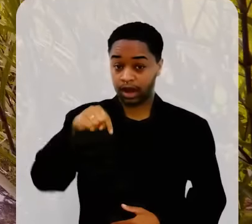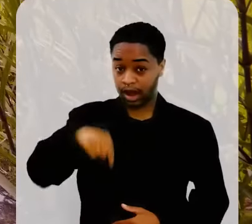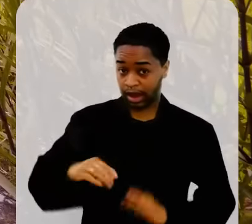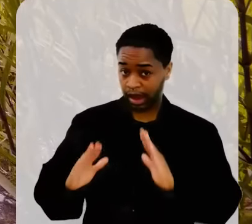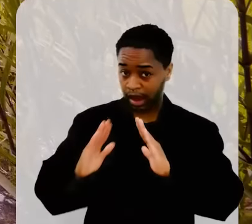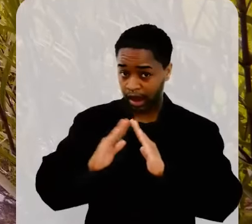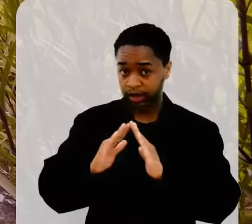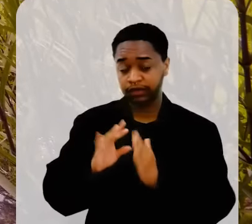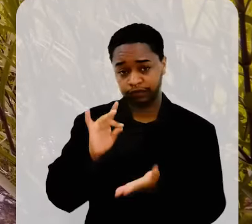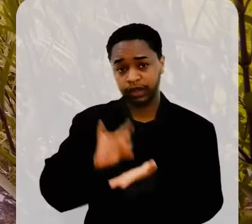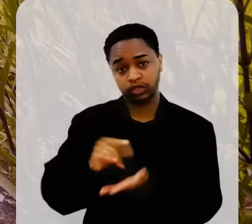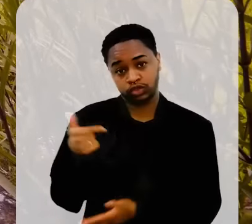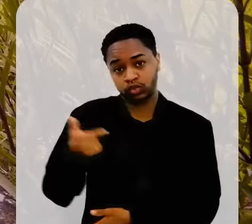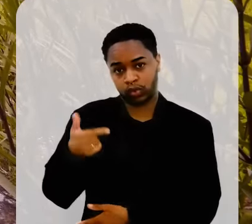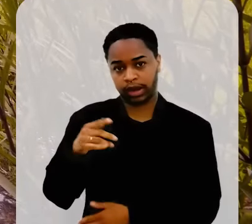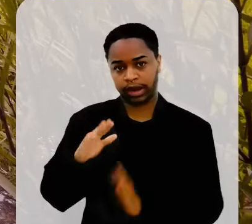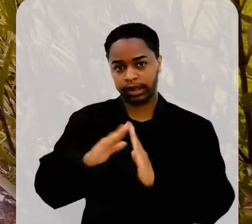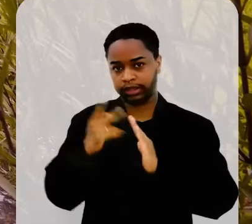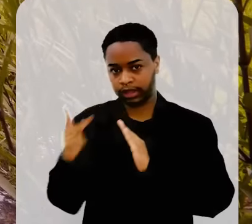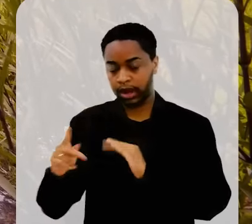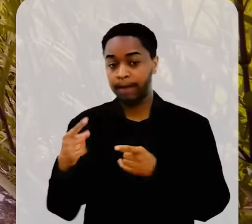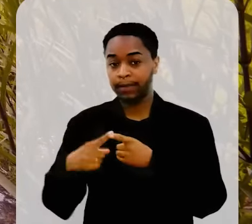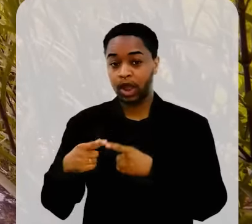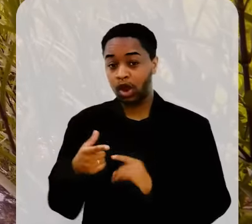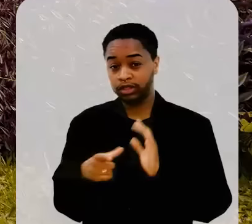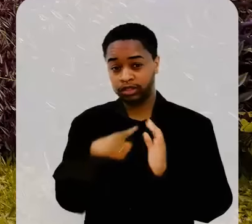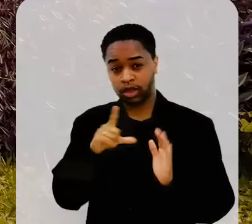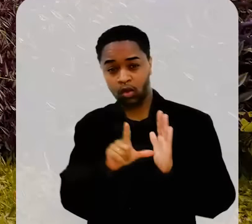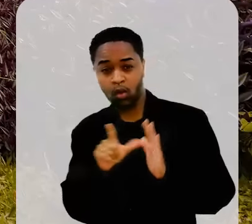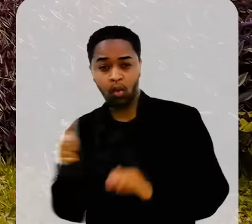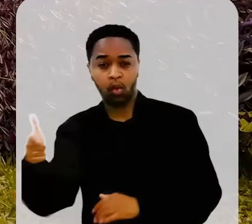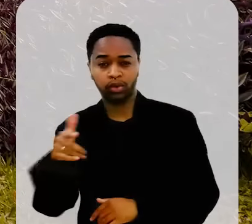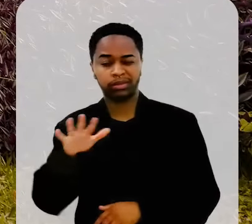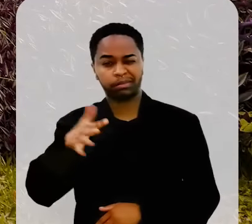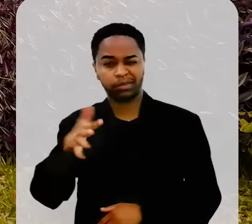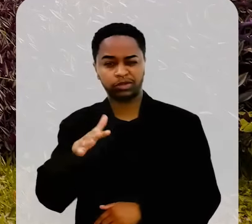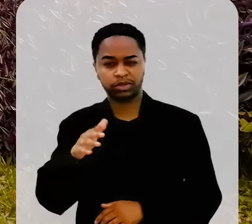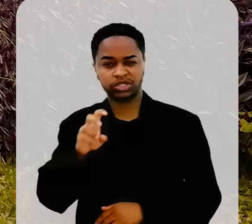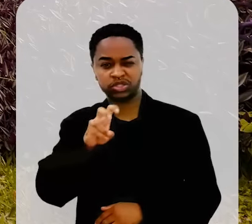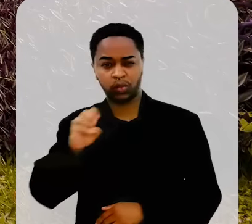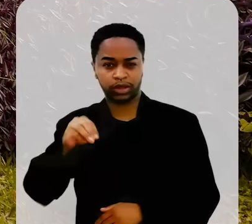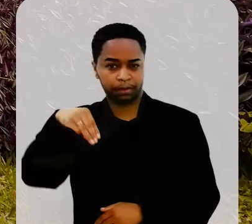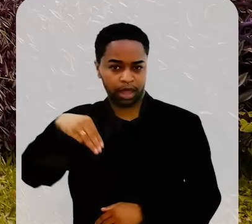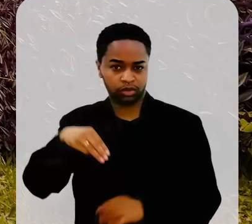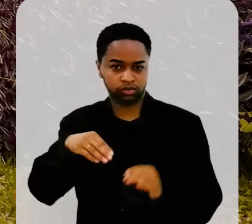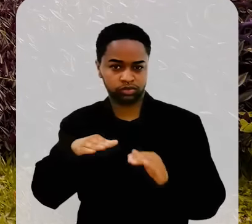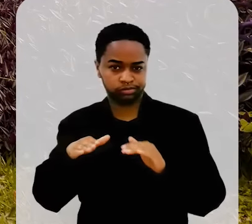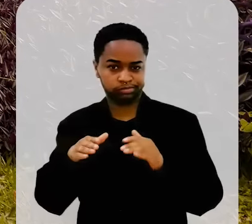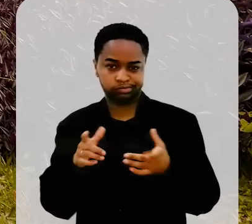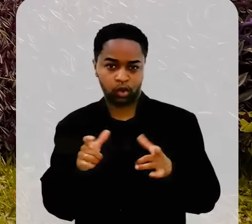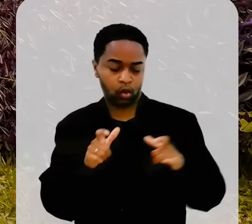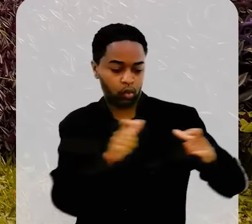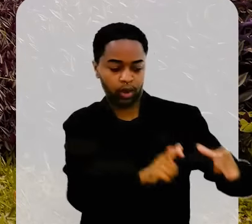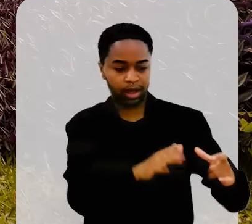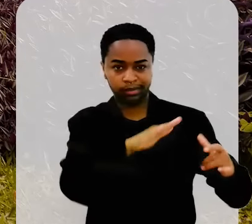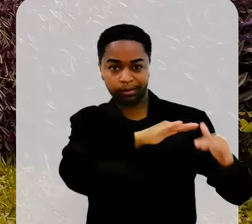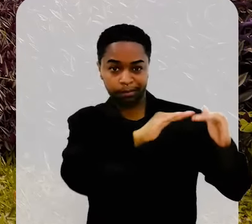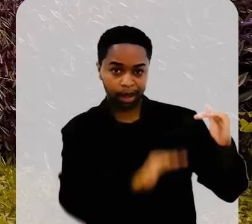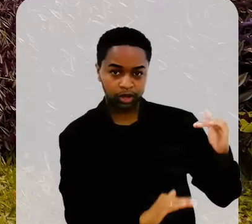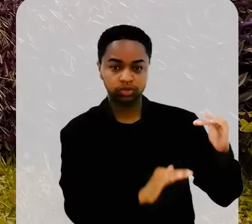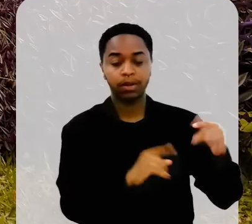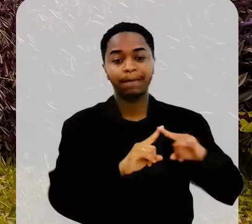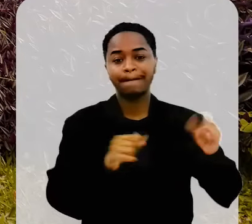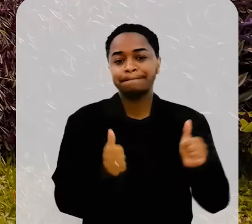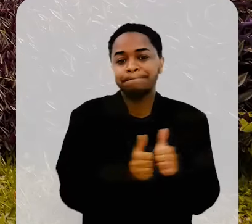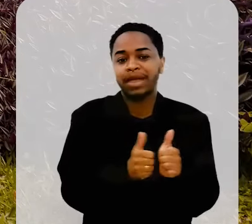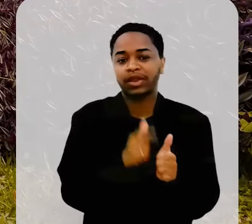Essa casa aqui, na verdade, é a segunda casa do coronel. A outra ficava uns 50 metros abaixo, e